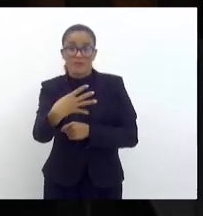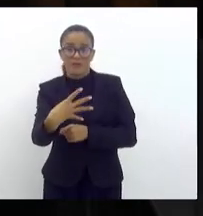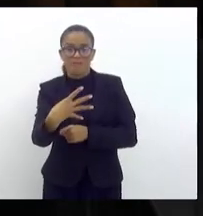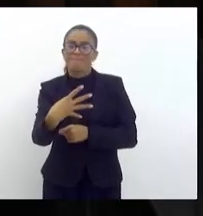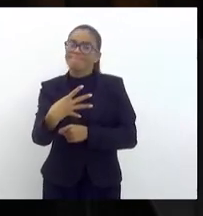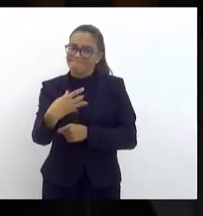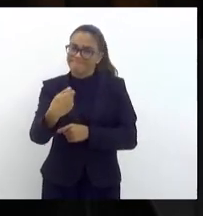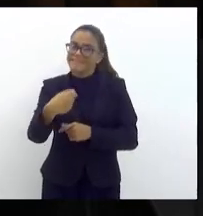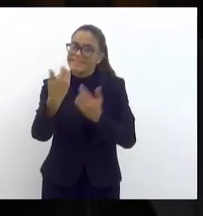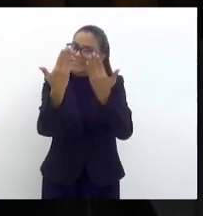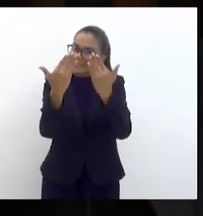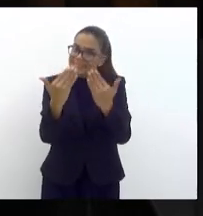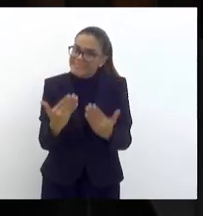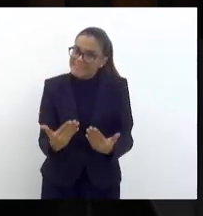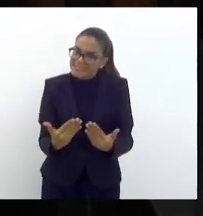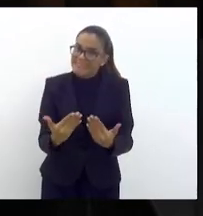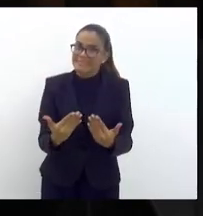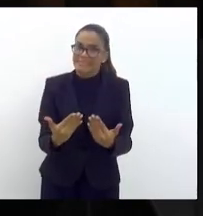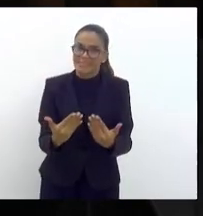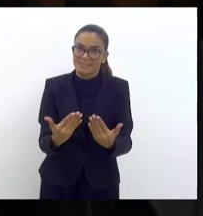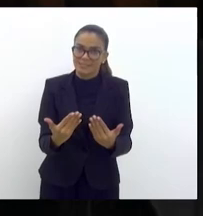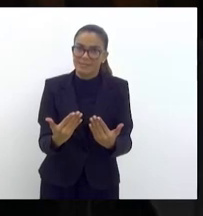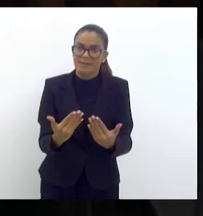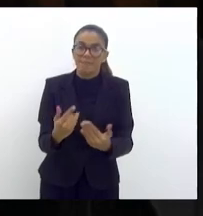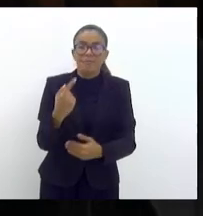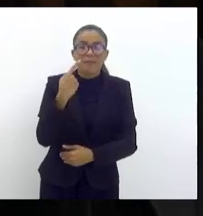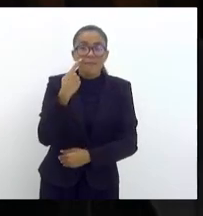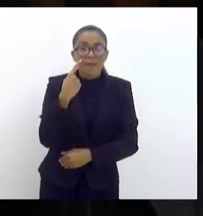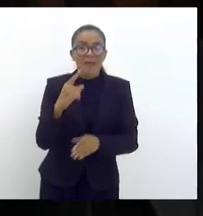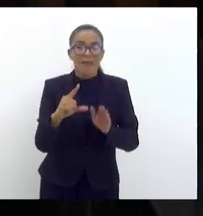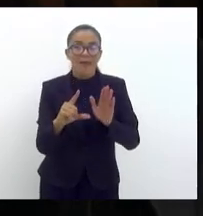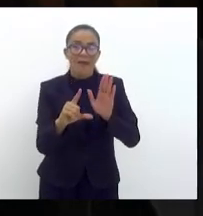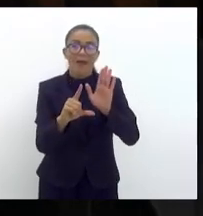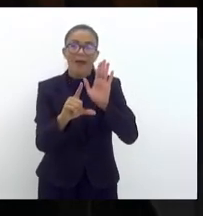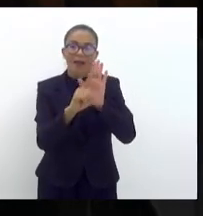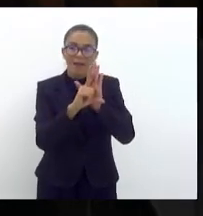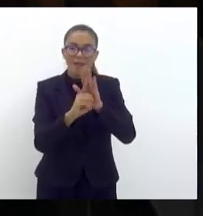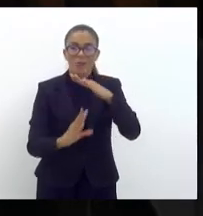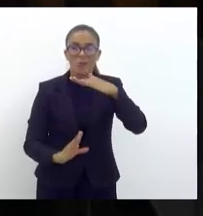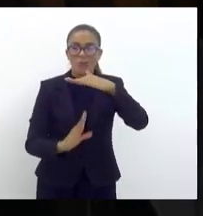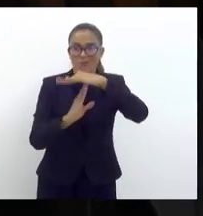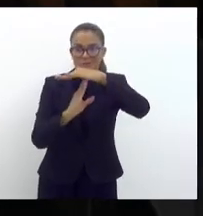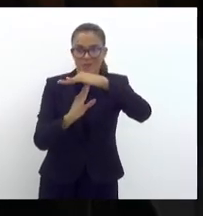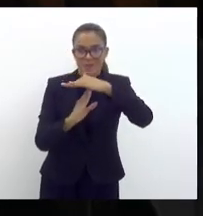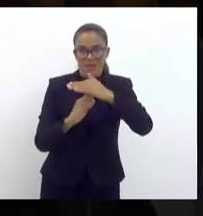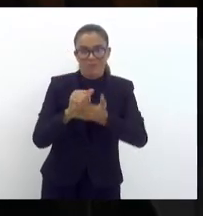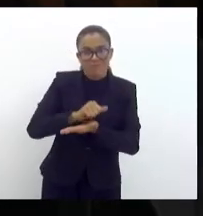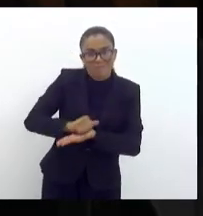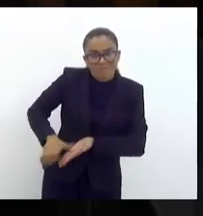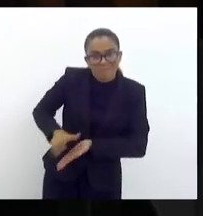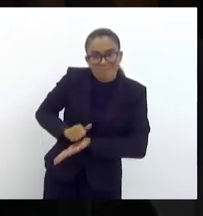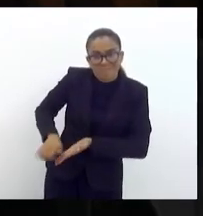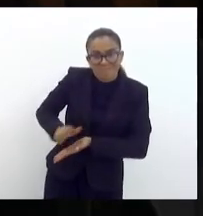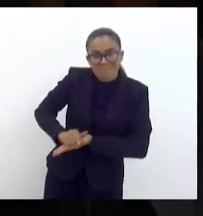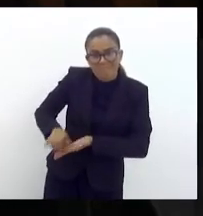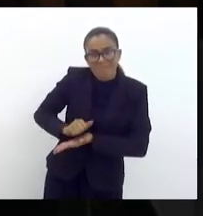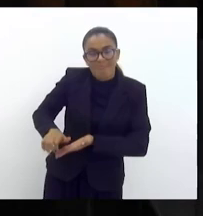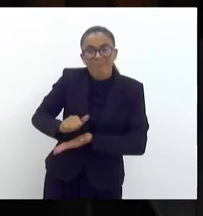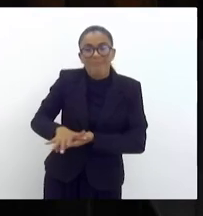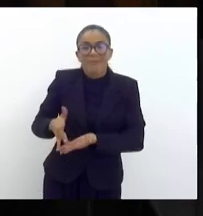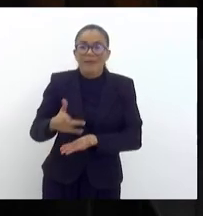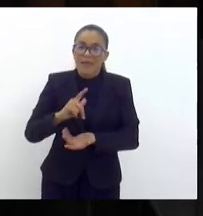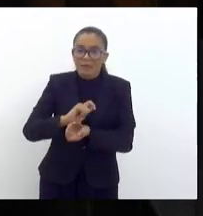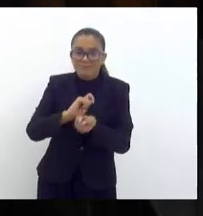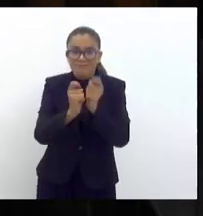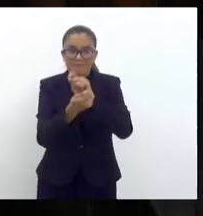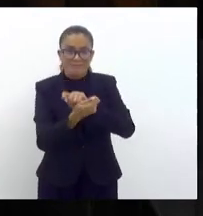também podem querer rever a legislação do teto de gastos e adotar esta nova norma